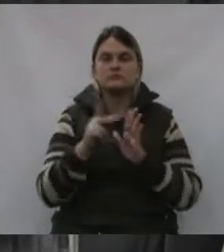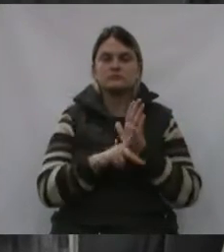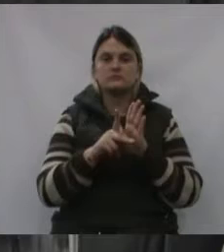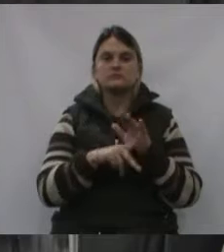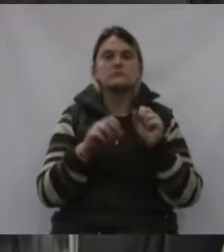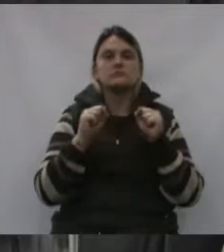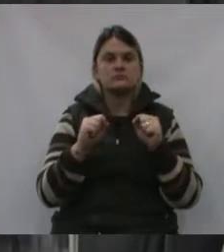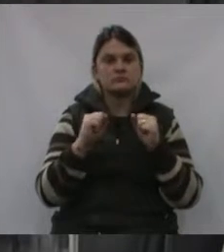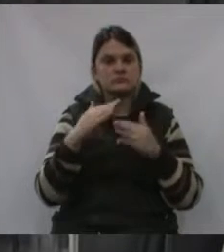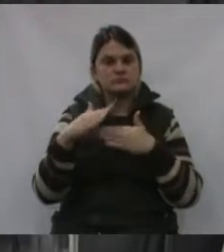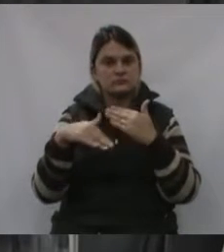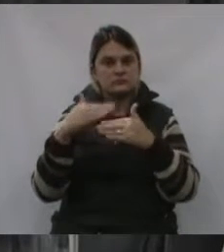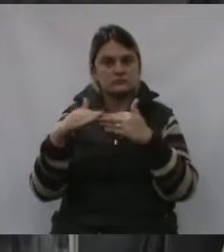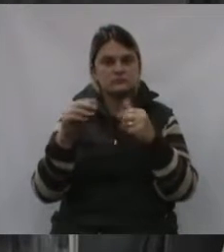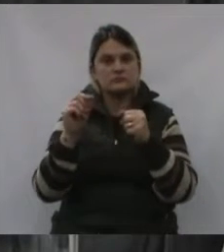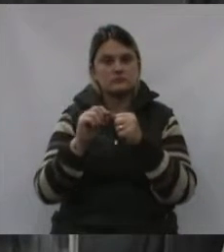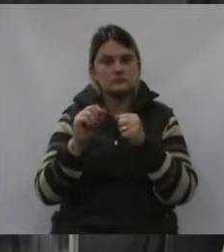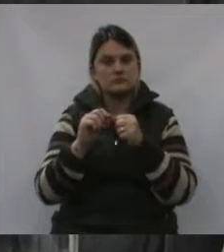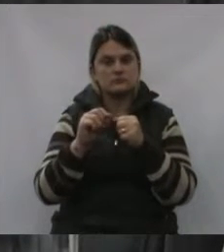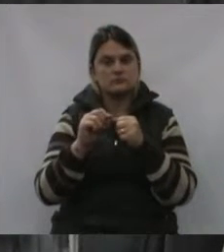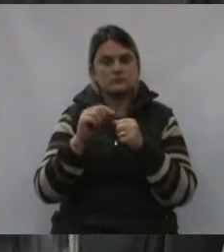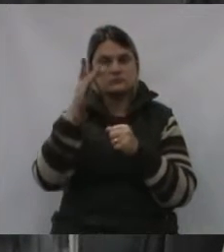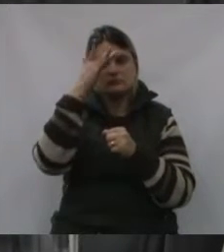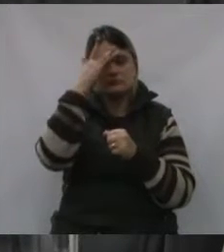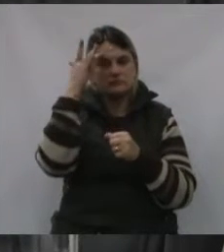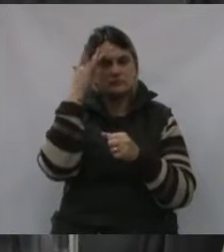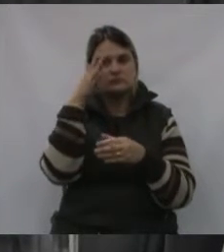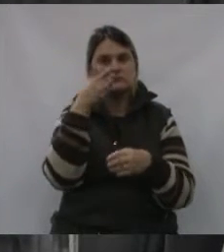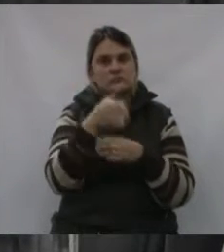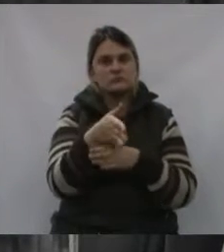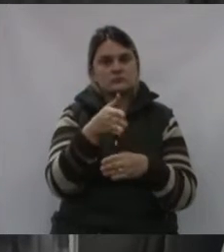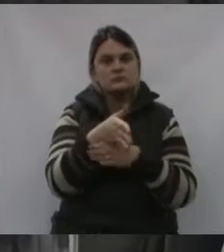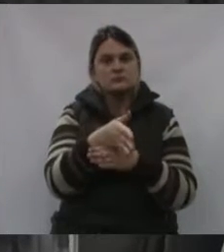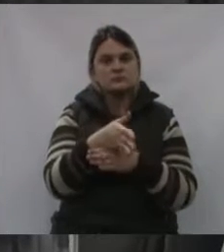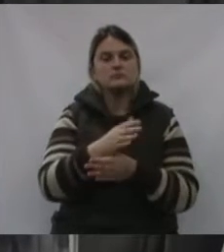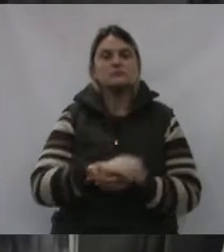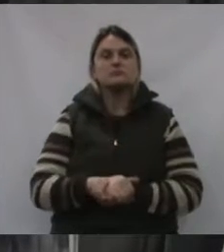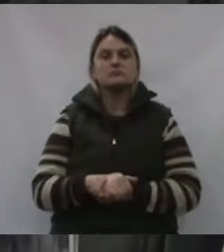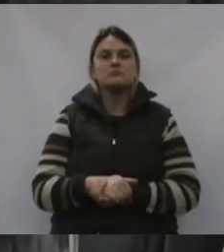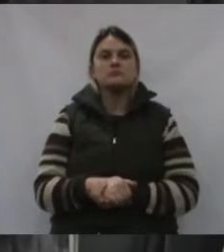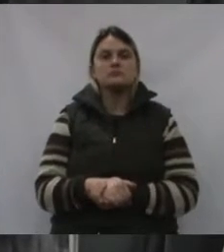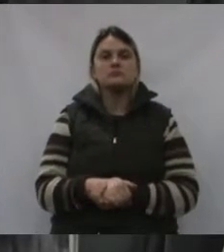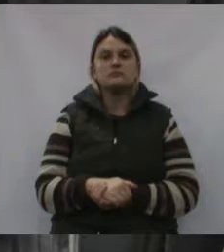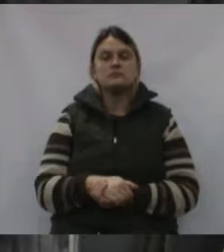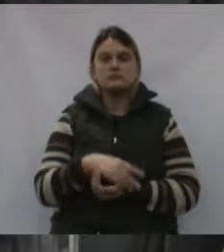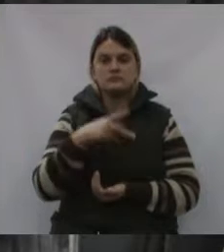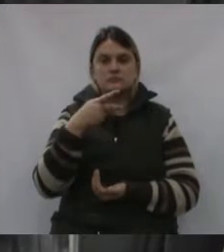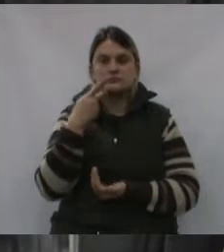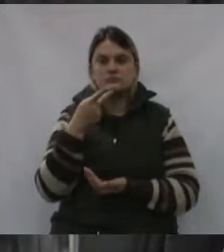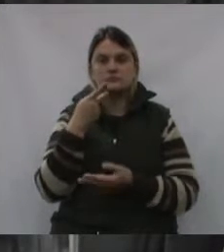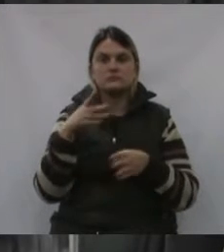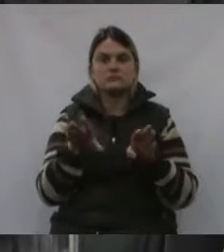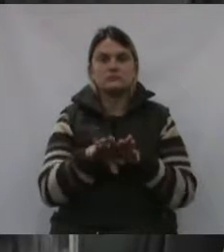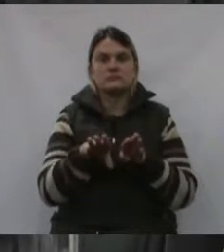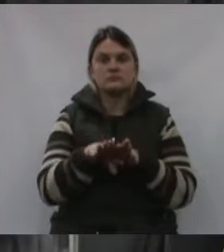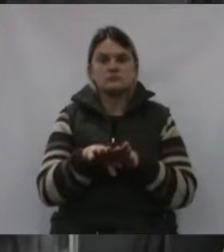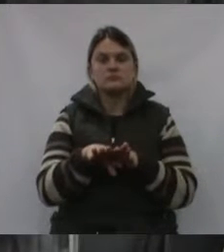colocados para fazer essas atividades. Falar também de um